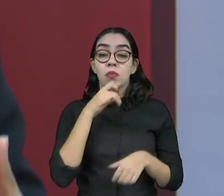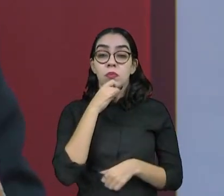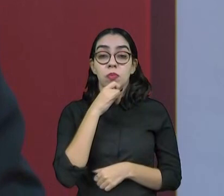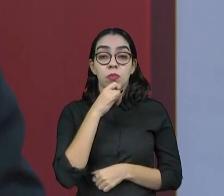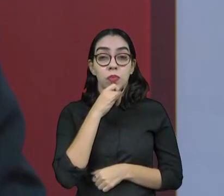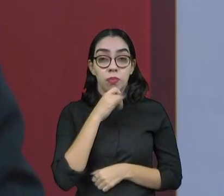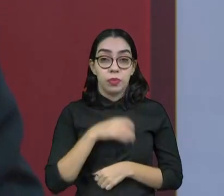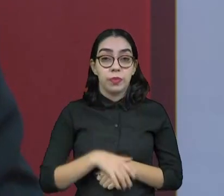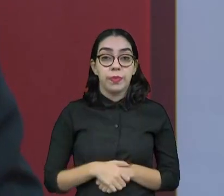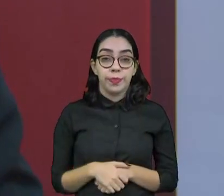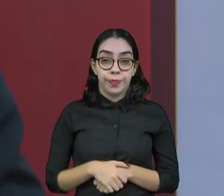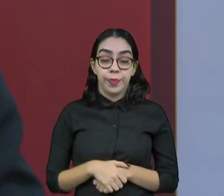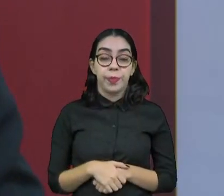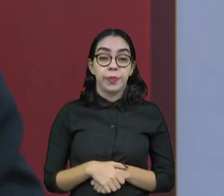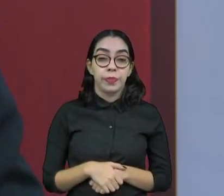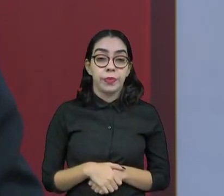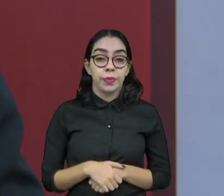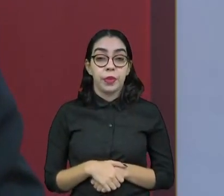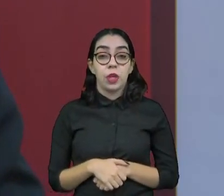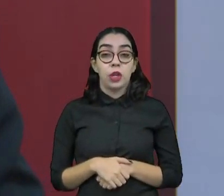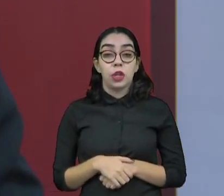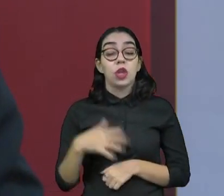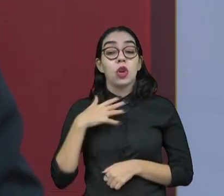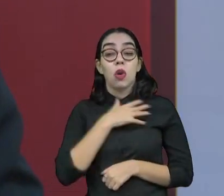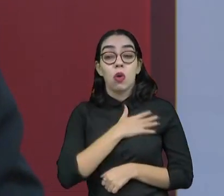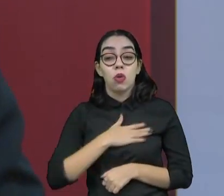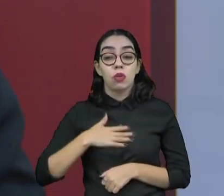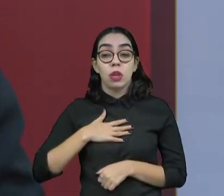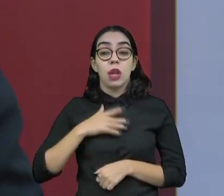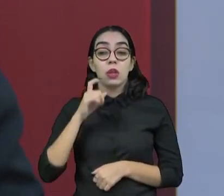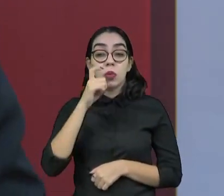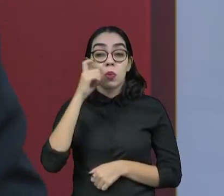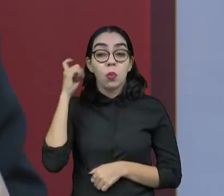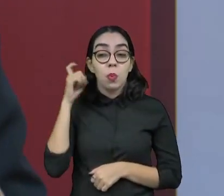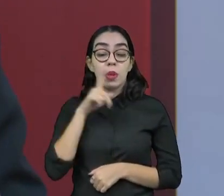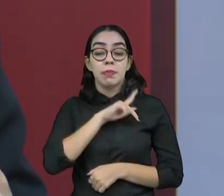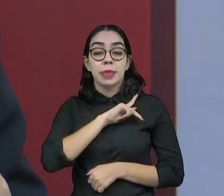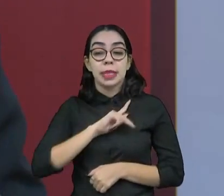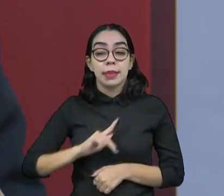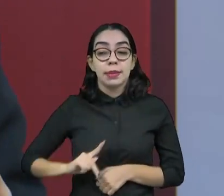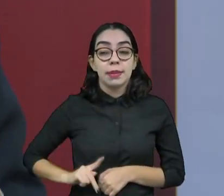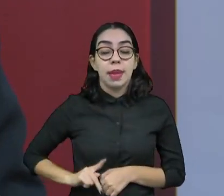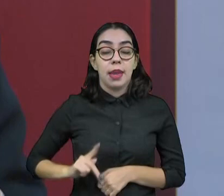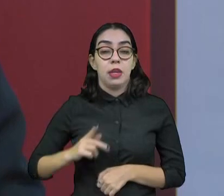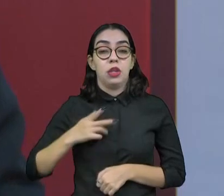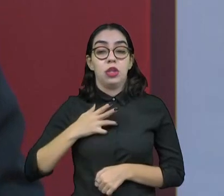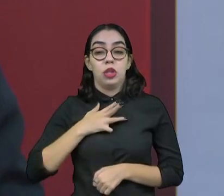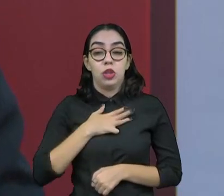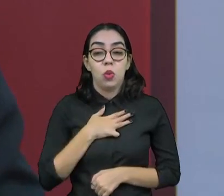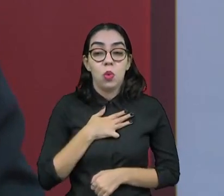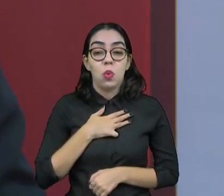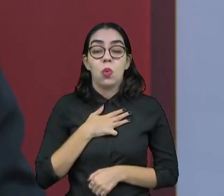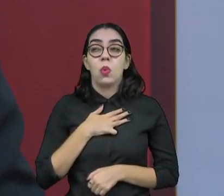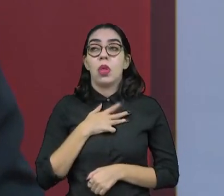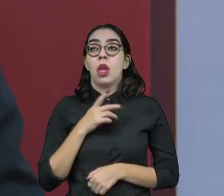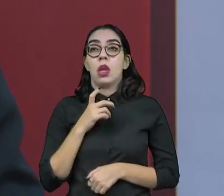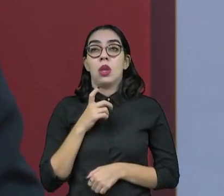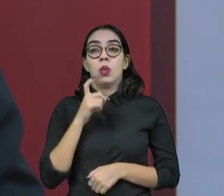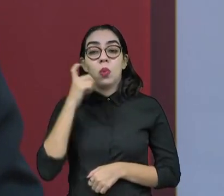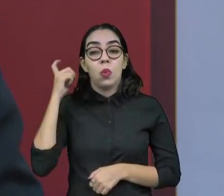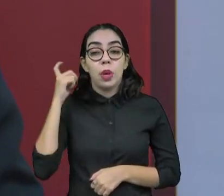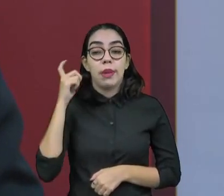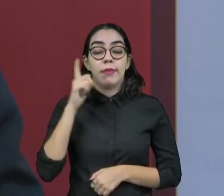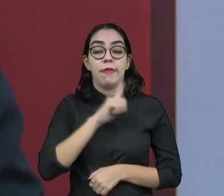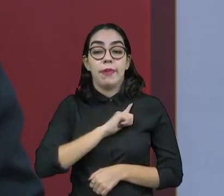a aprovação ao governo do ex-presidente Lula, a aprovação ao governo do ex-governador